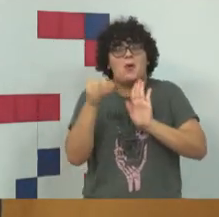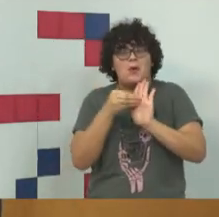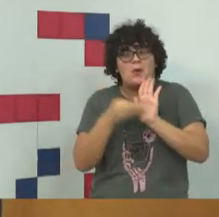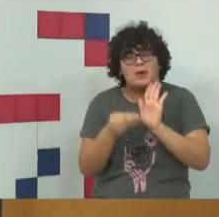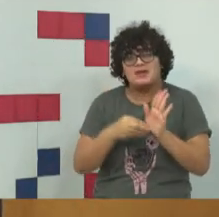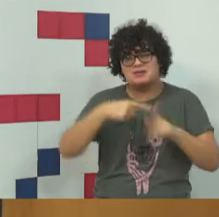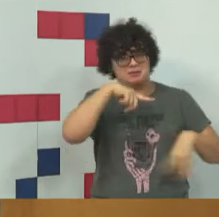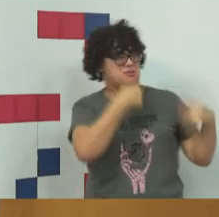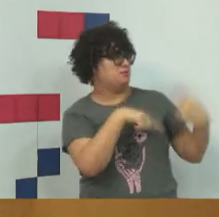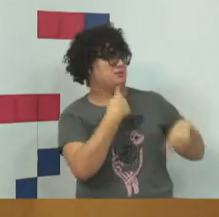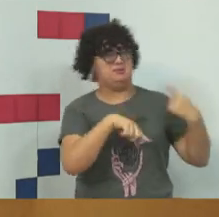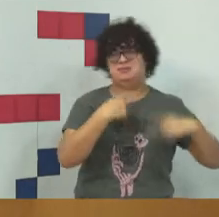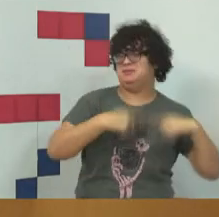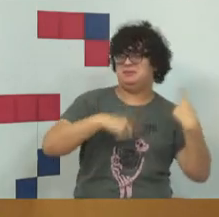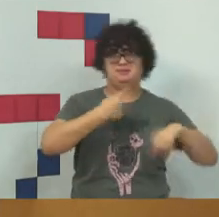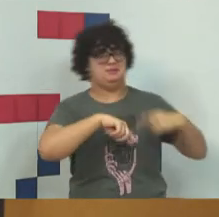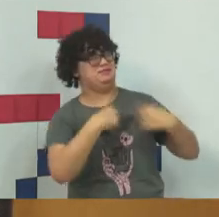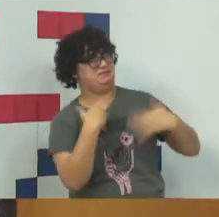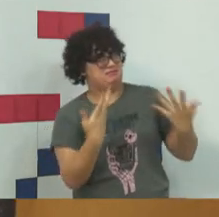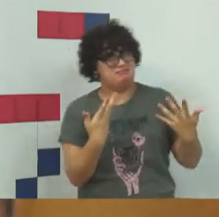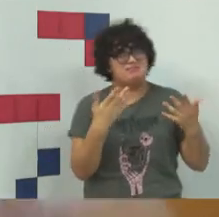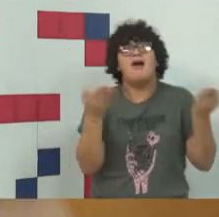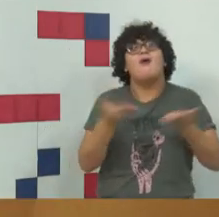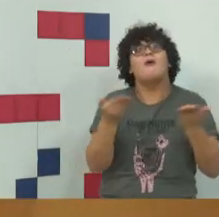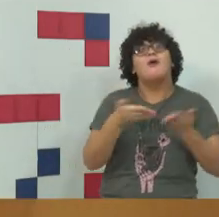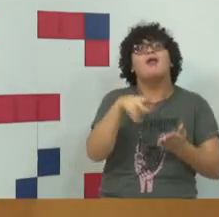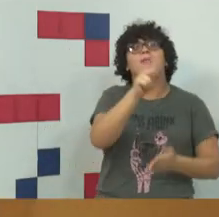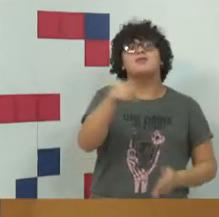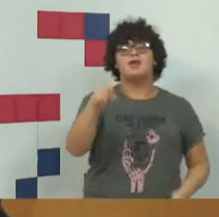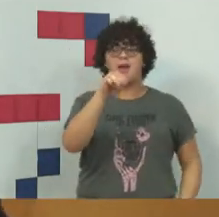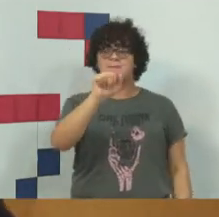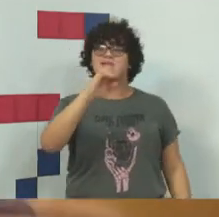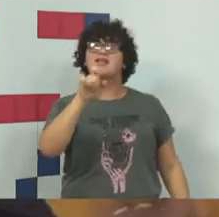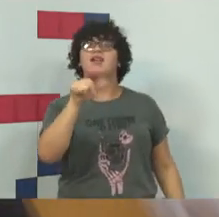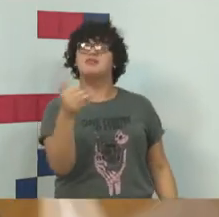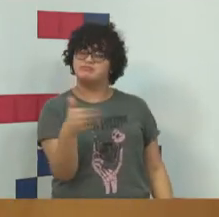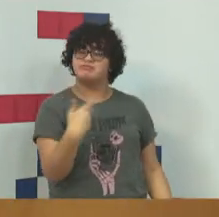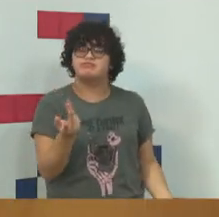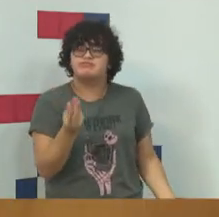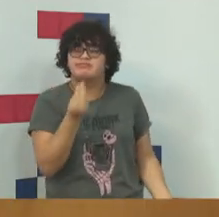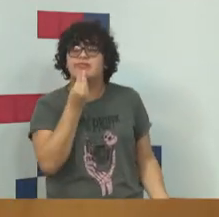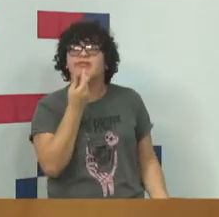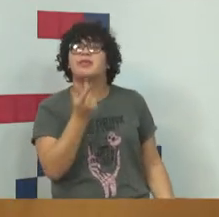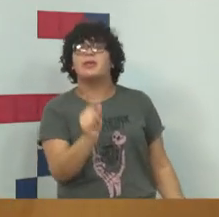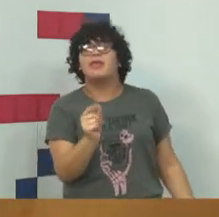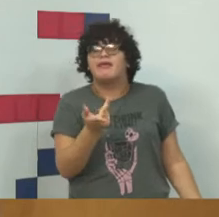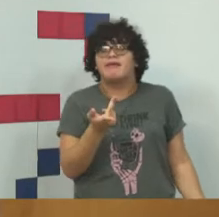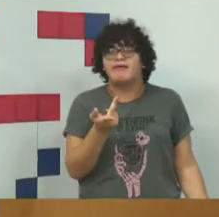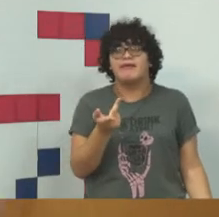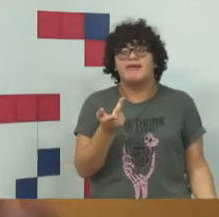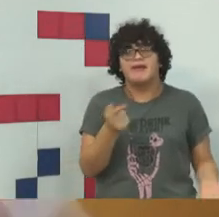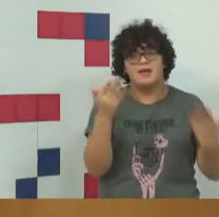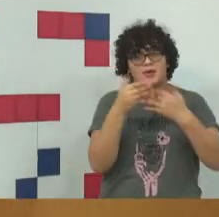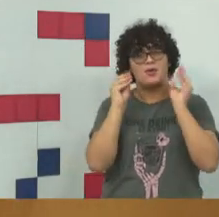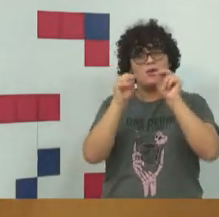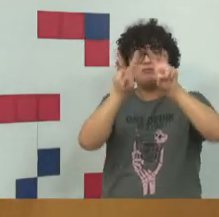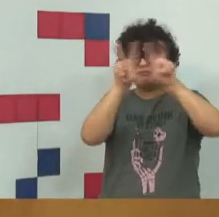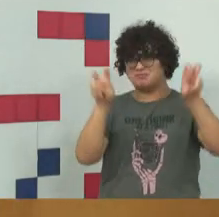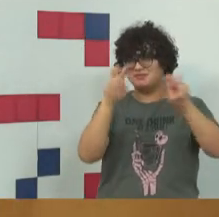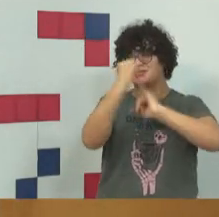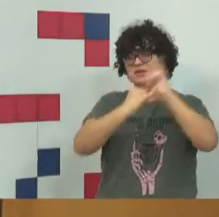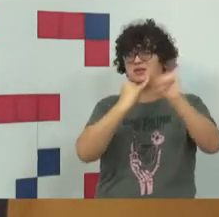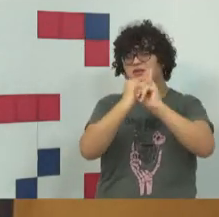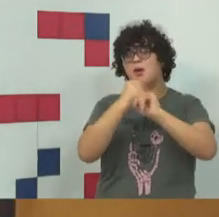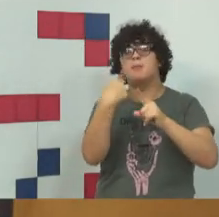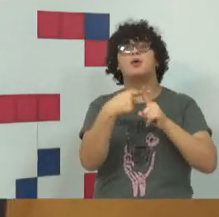nossos debatedores em maus lençóis. Então, professora Marcela, a partir dessa colocação histórica que o